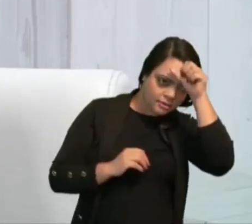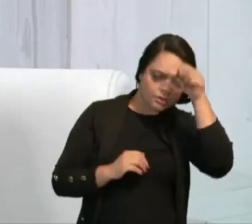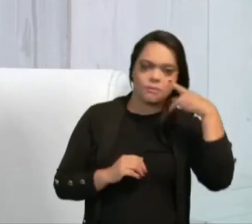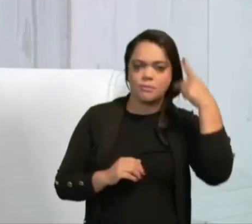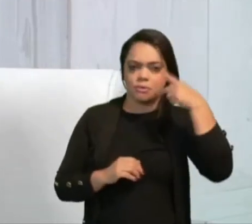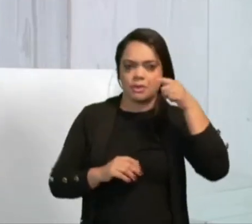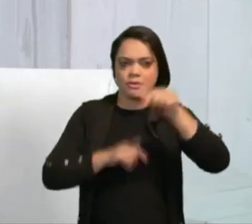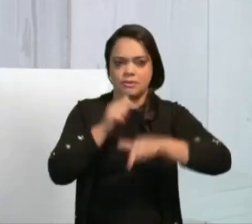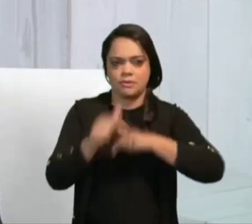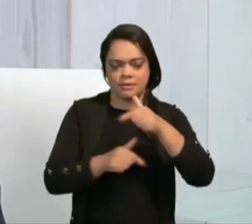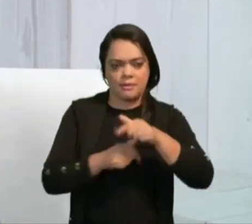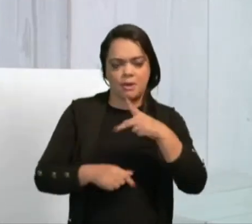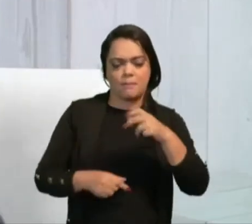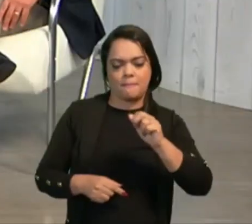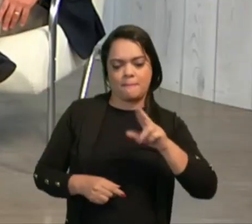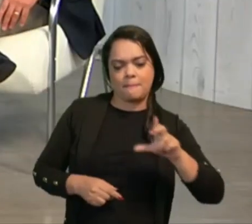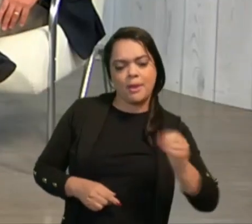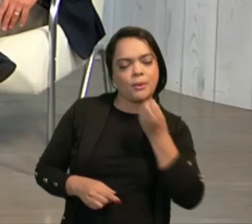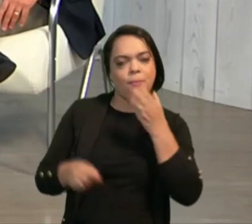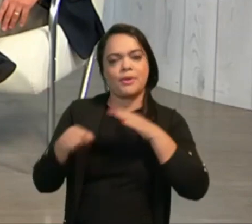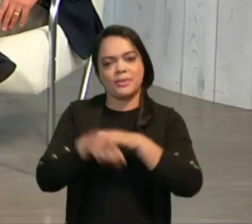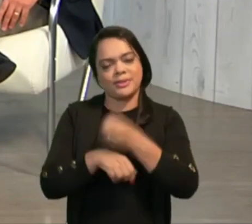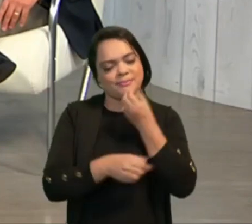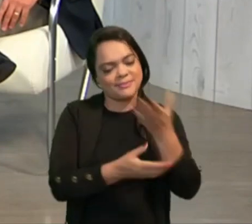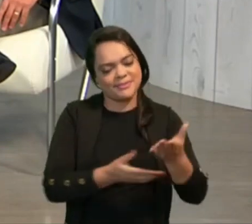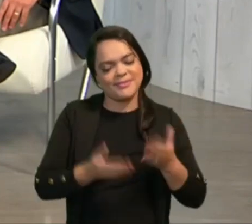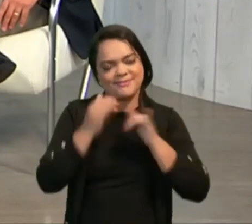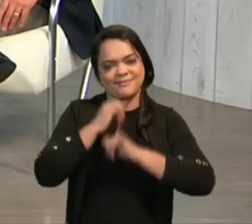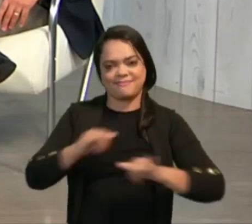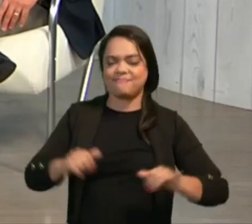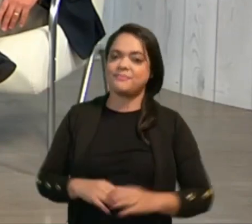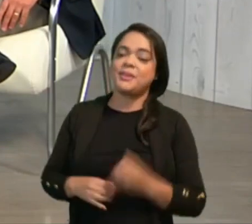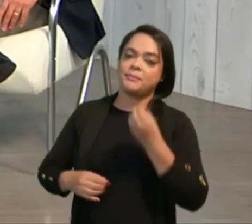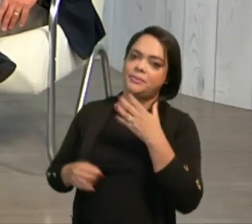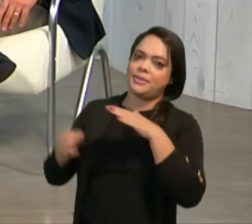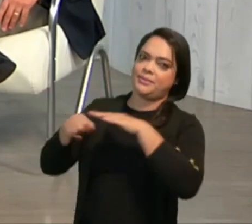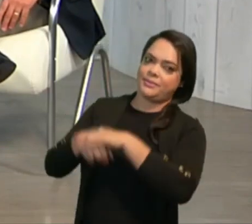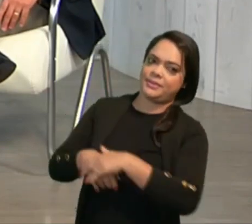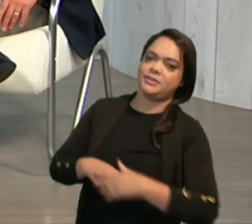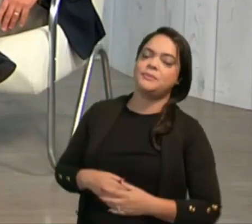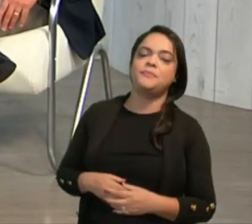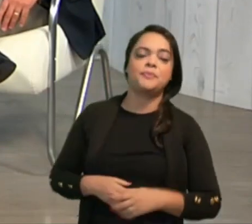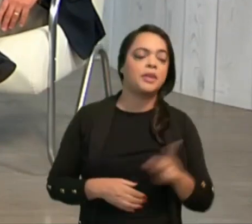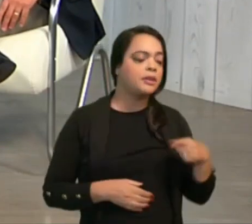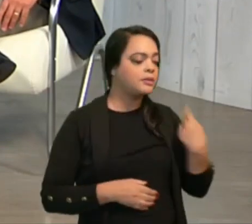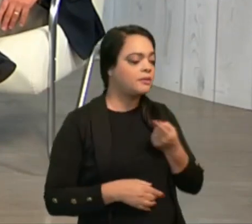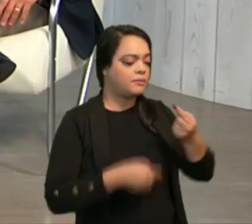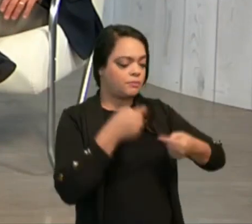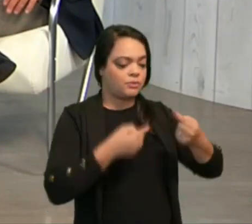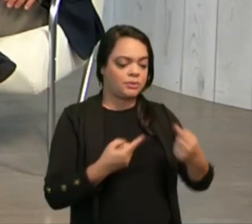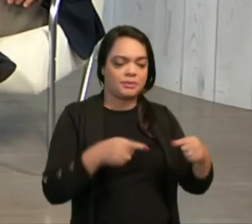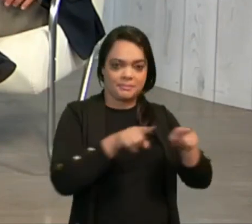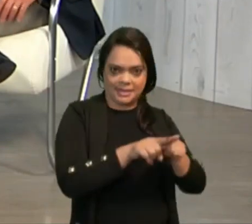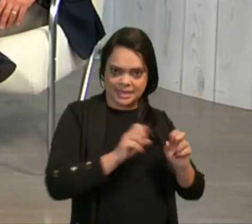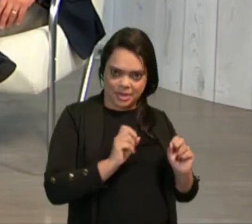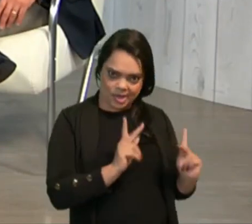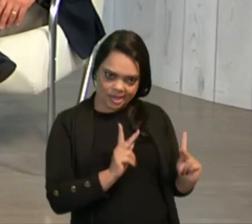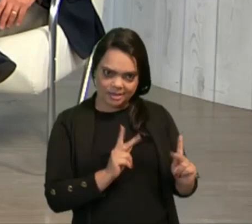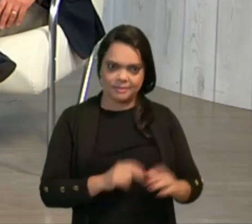Procurador do Trabalho, Paulo Veloso. Boa noite, seja bem-vindo ao Informativo. Boa noite. Vamos falar então dessa parceria, Paulo.